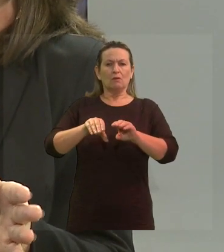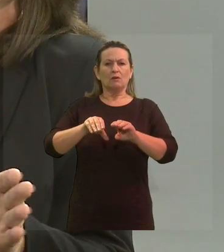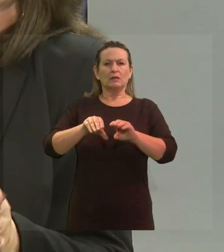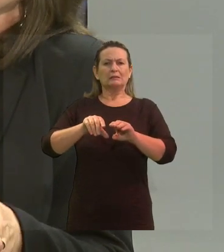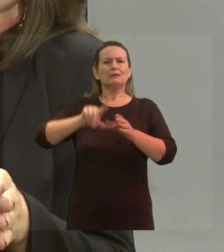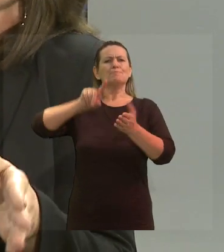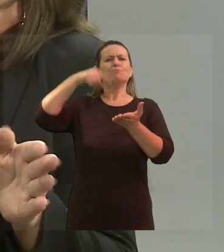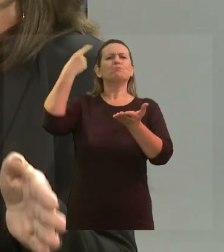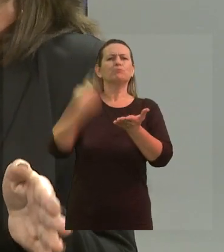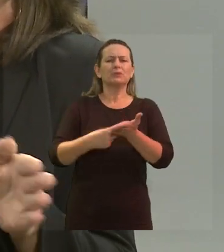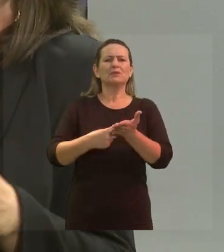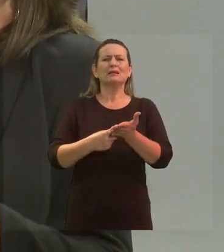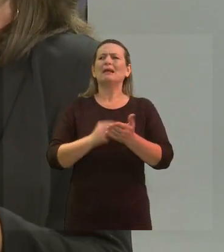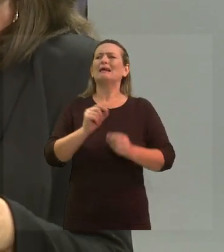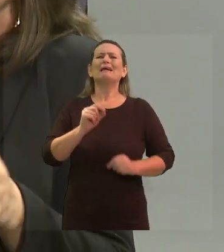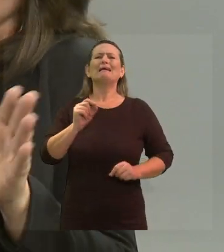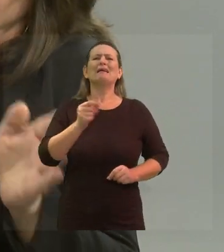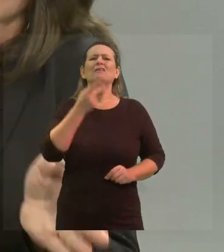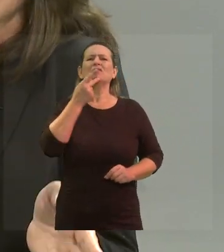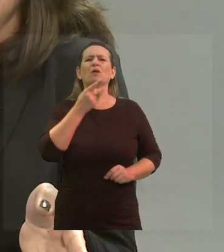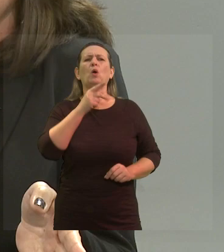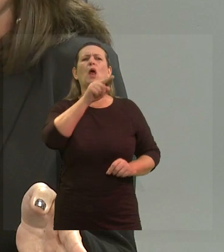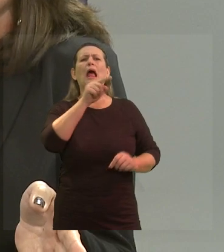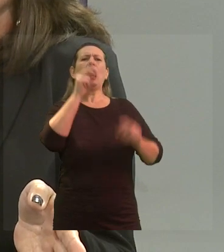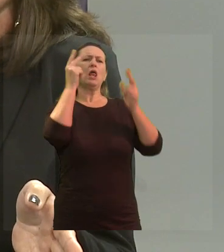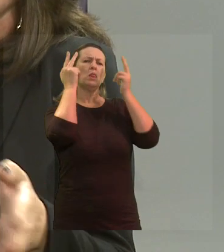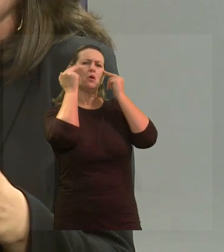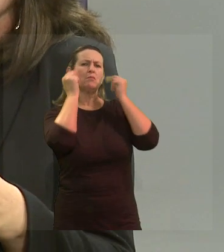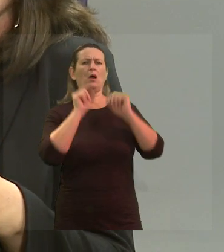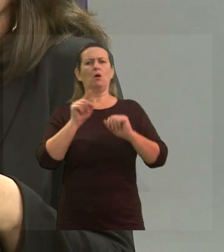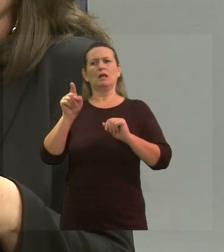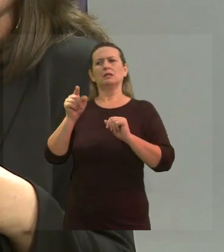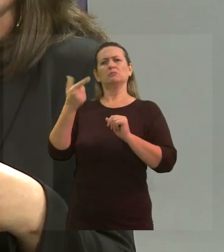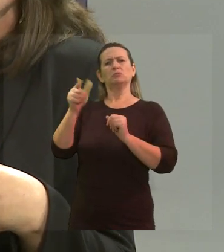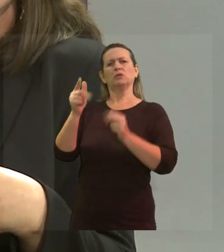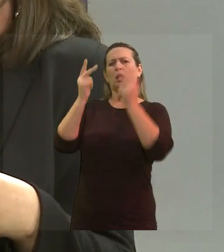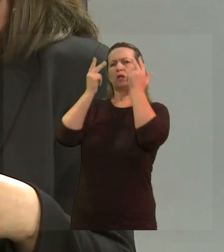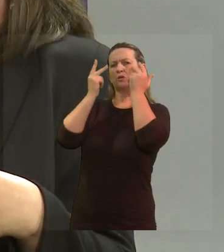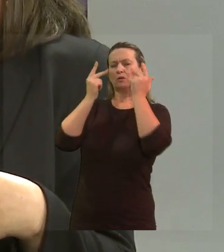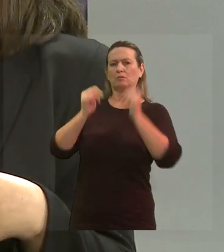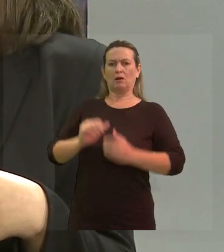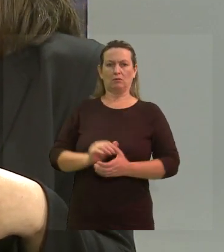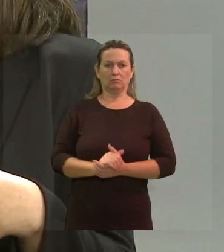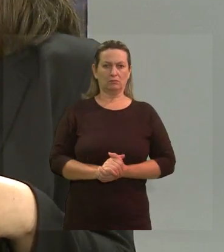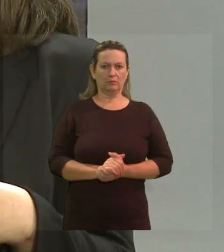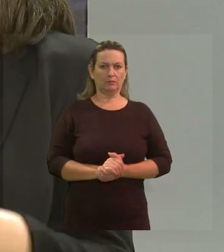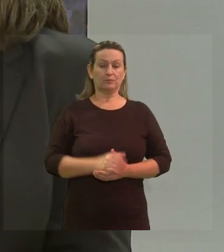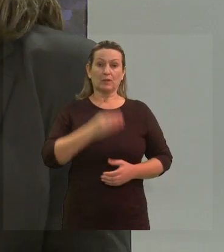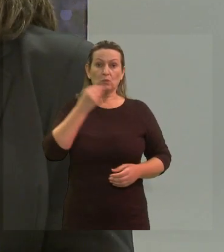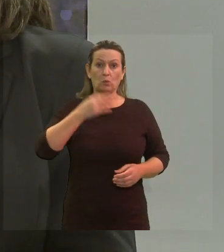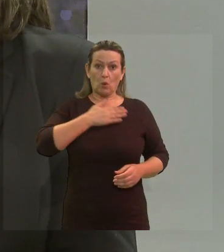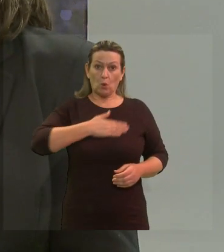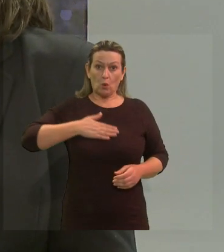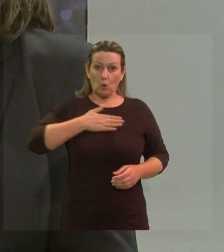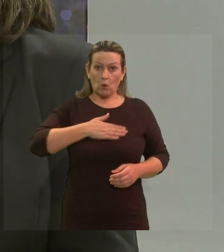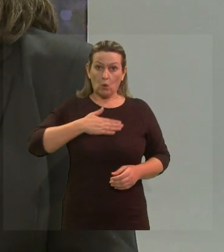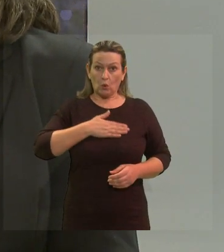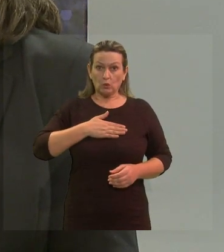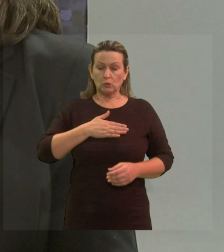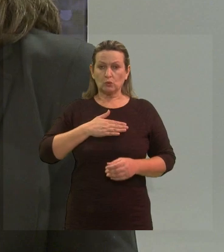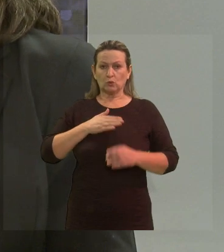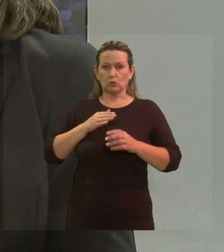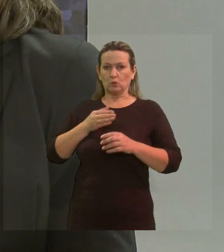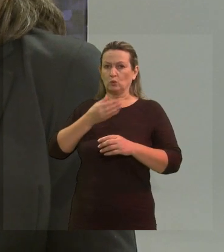quem definiu o é normal e o que é anormal. E eu gosto nessa área muito de voltar para um pesquisador, o